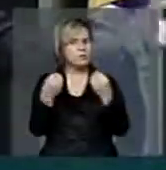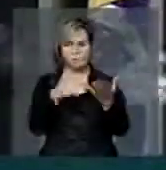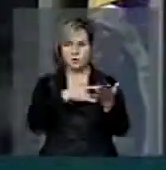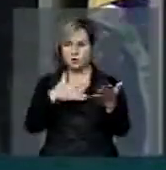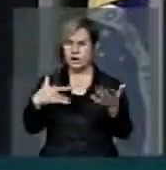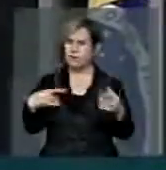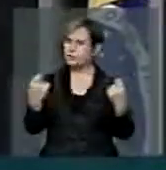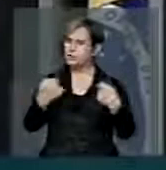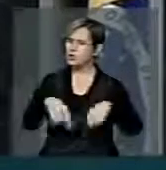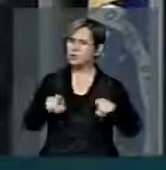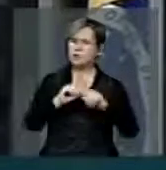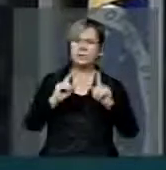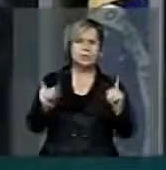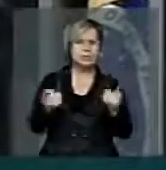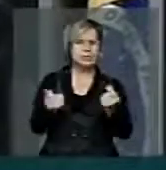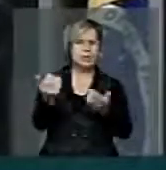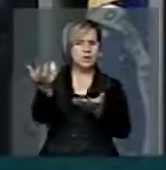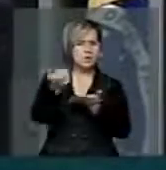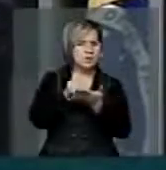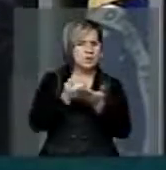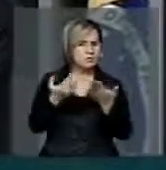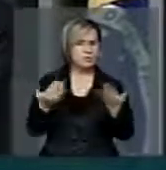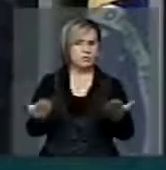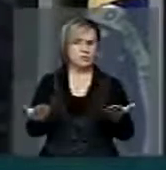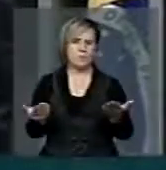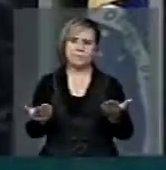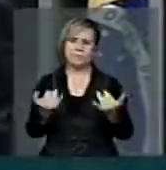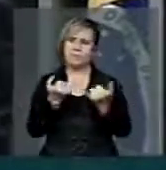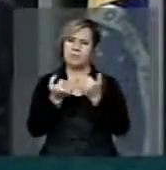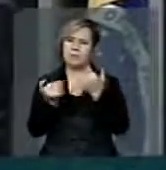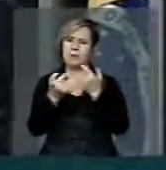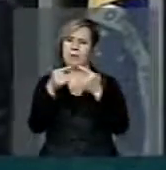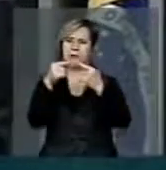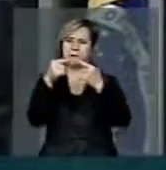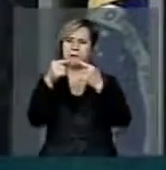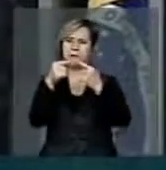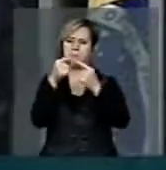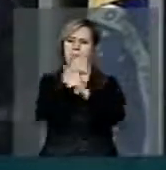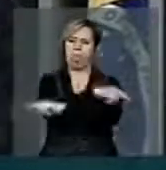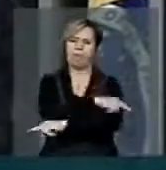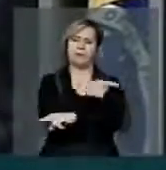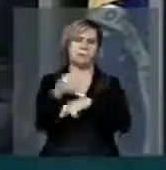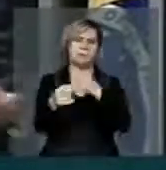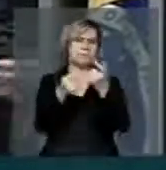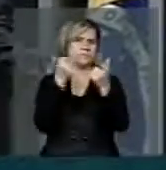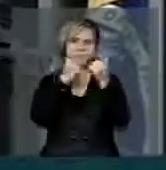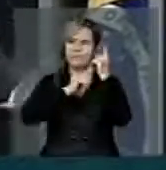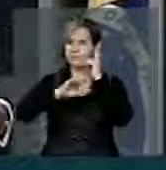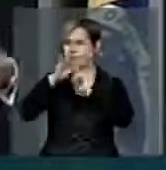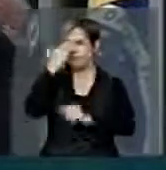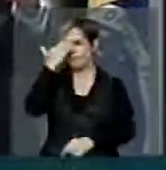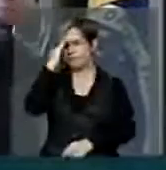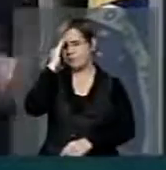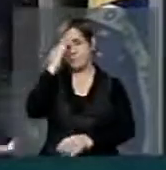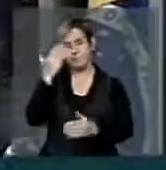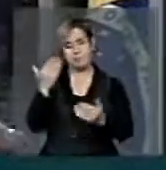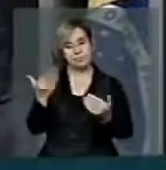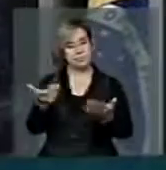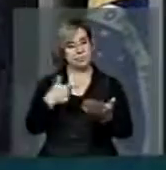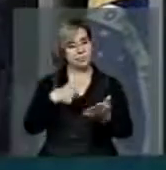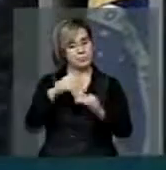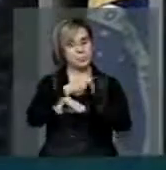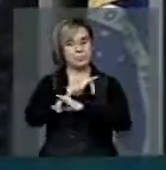não precisasse de recursos. Essa é uma incoerência que nós não conseguimos entender e que nós deixamos aqui esse